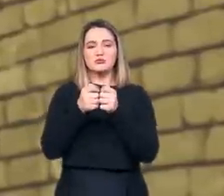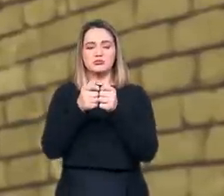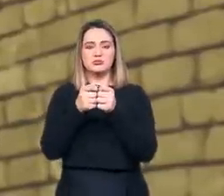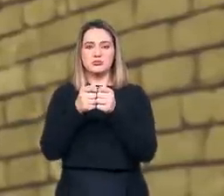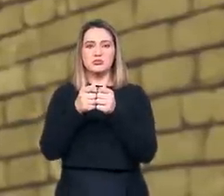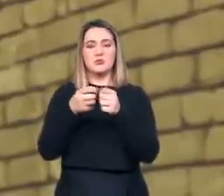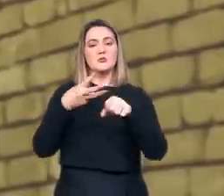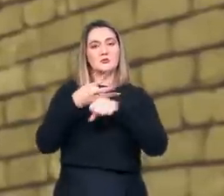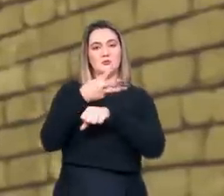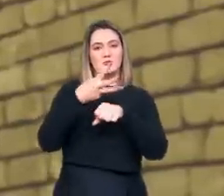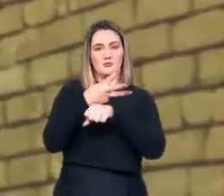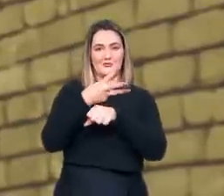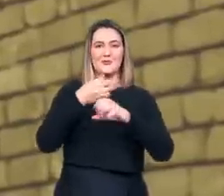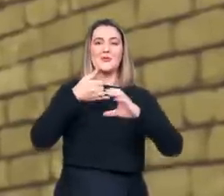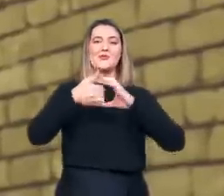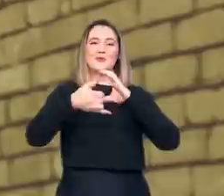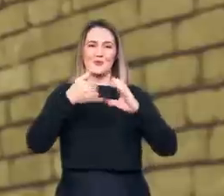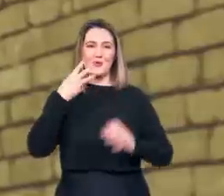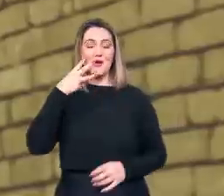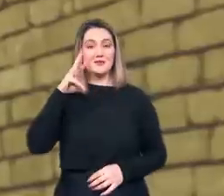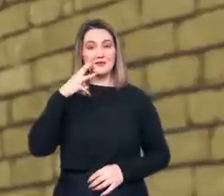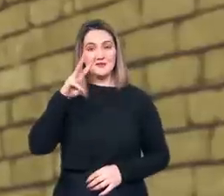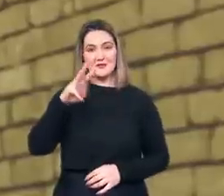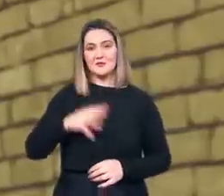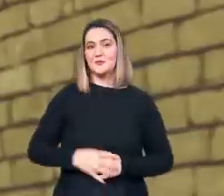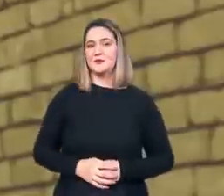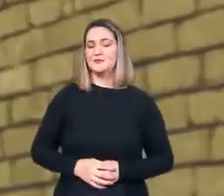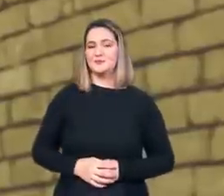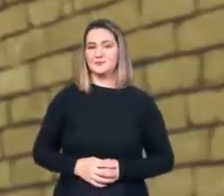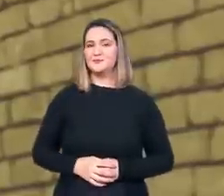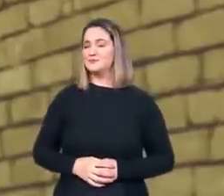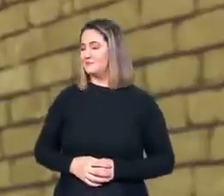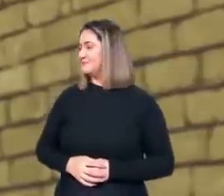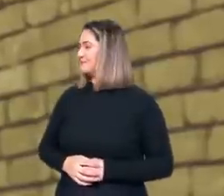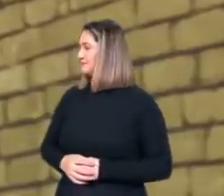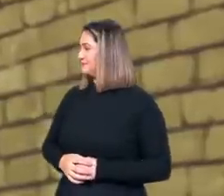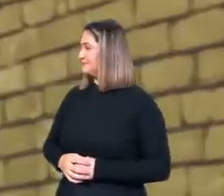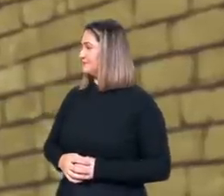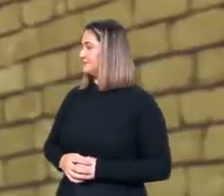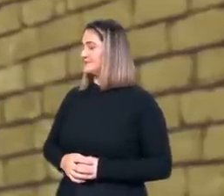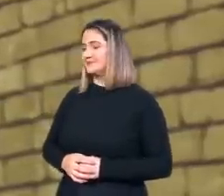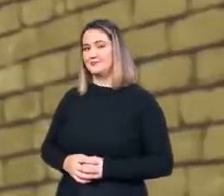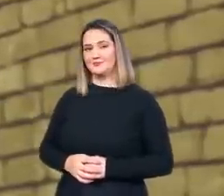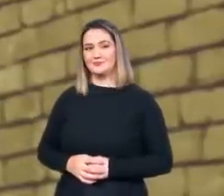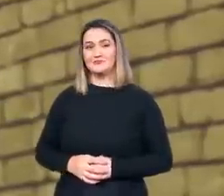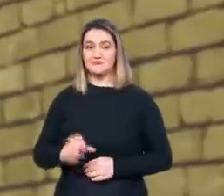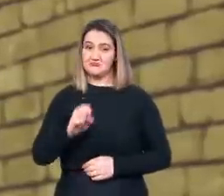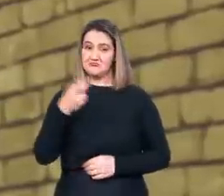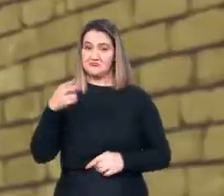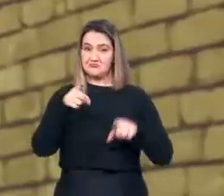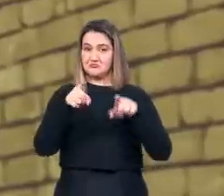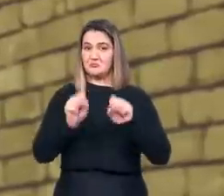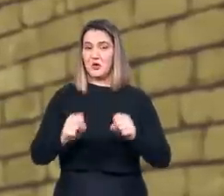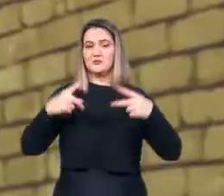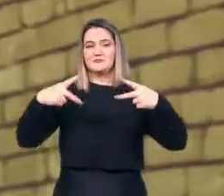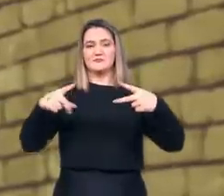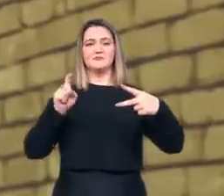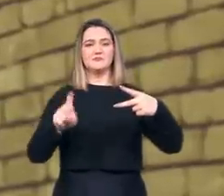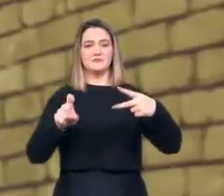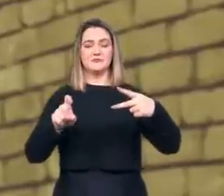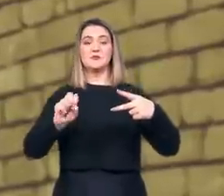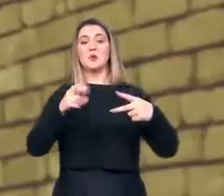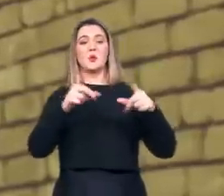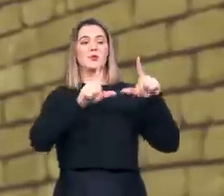mandar uma mensagem pelo WhatsApp 012-981-44-0077. Ou você pode também